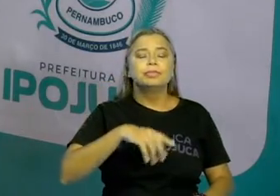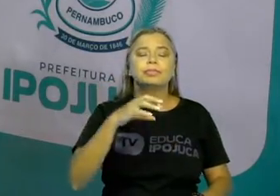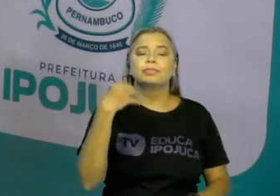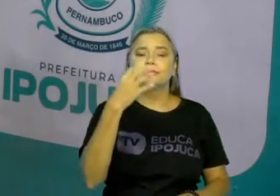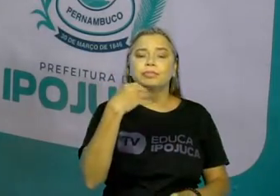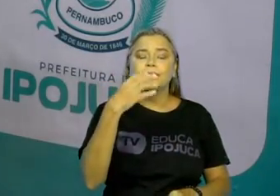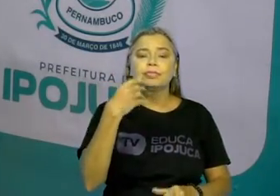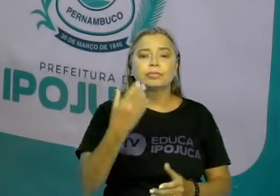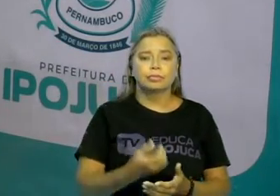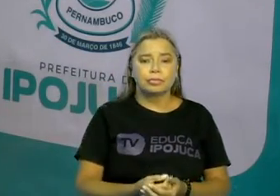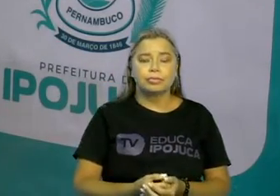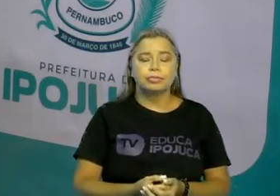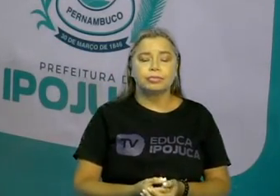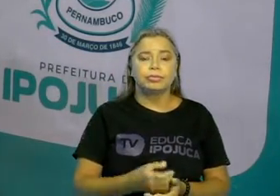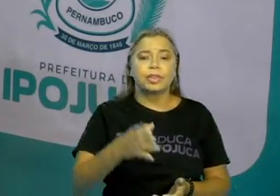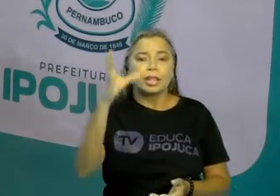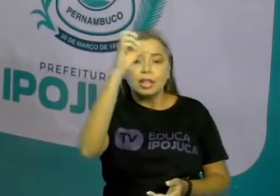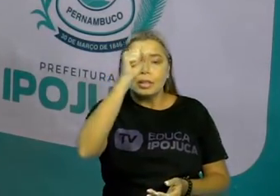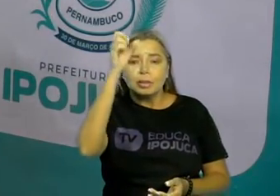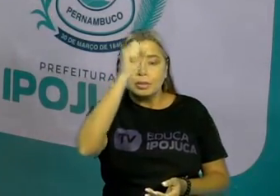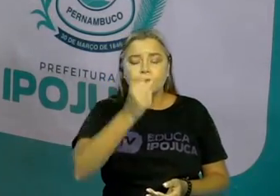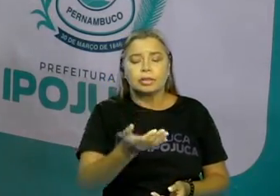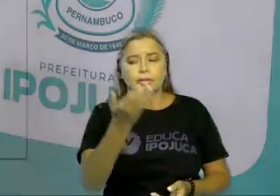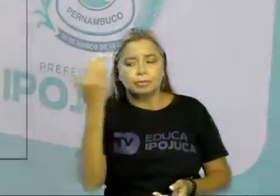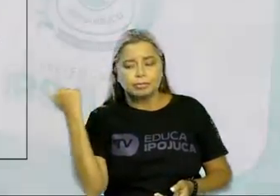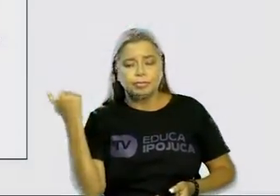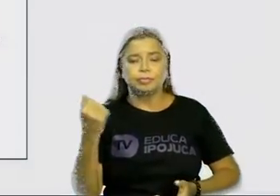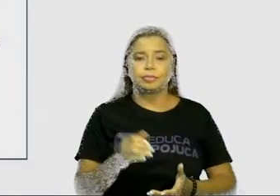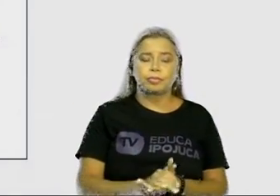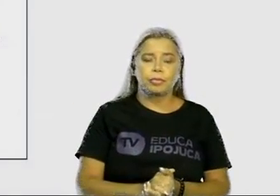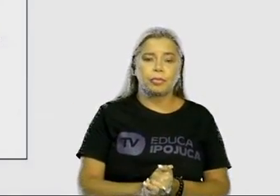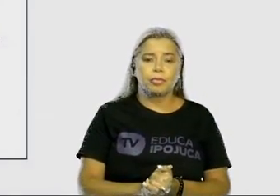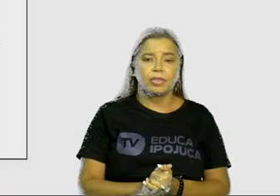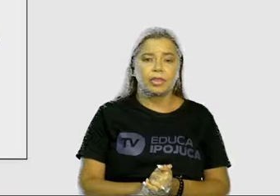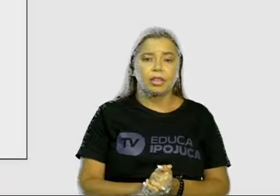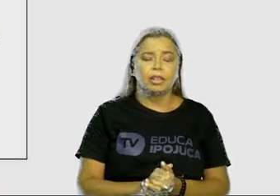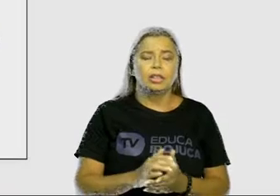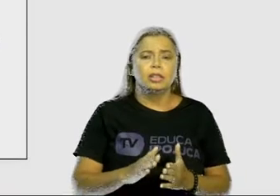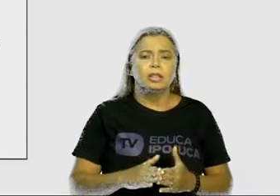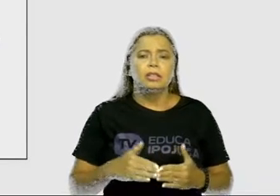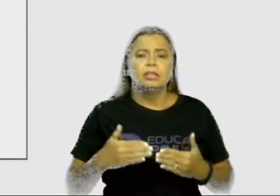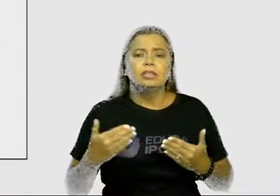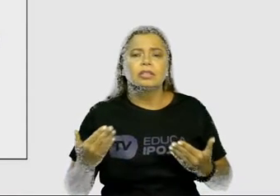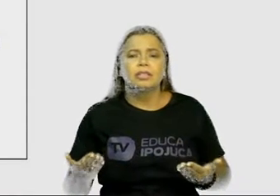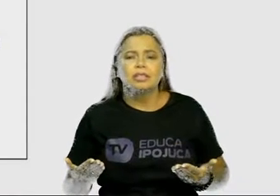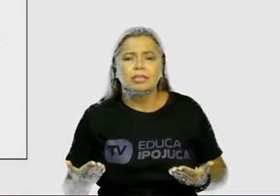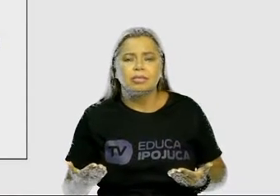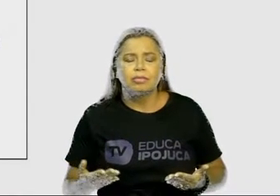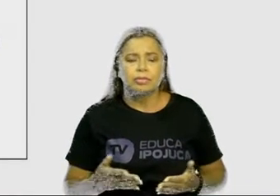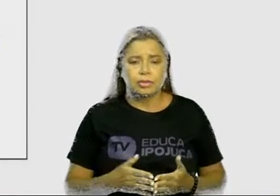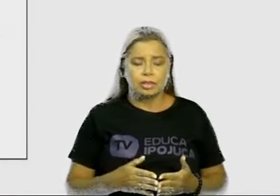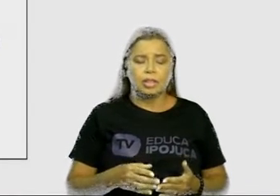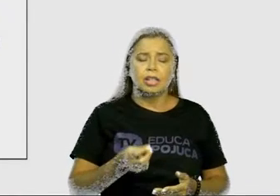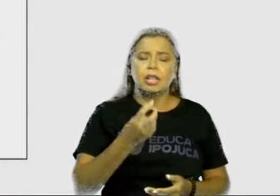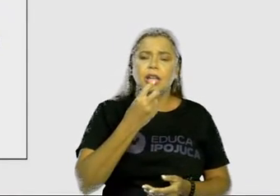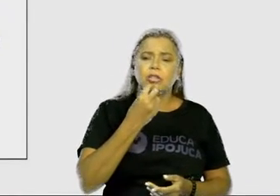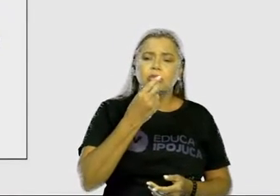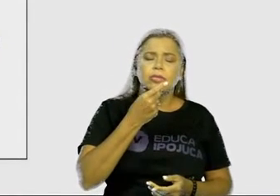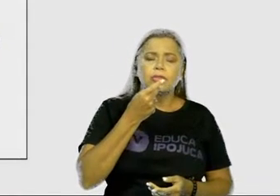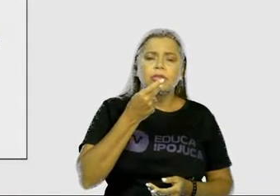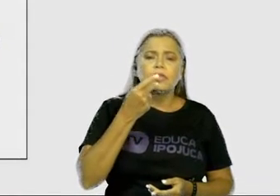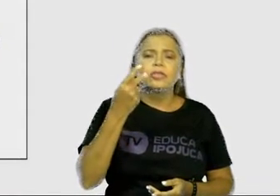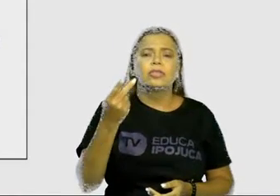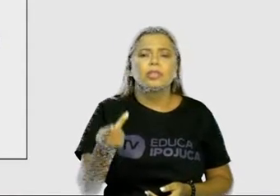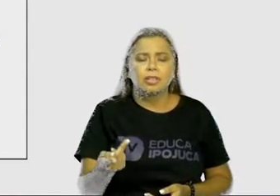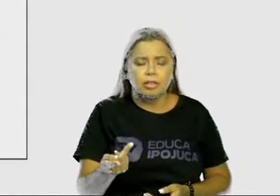Entendendo um pouco mais, conhecer o princípio acrofônico, que tem a questão de pronúncia.